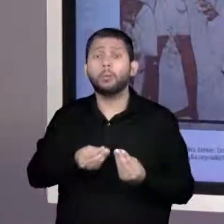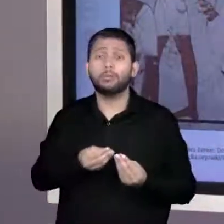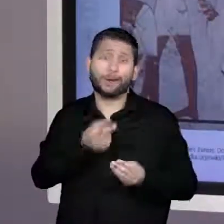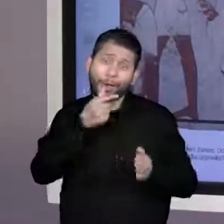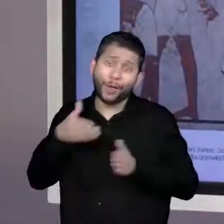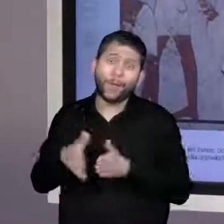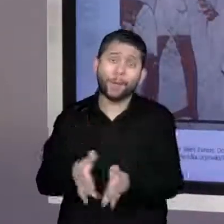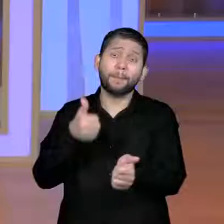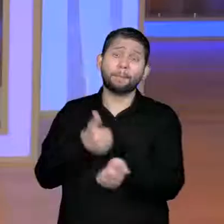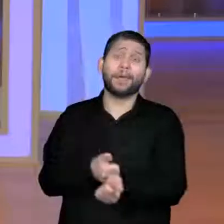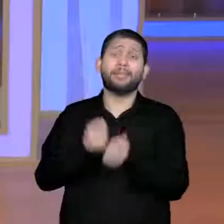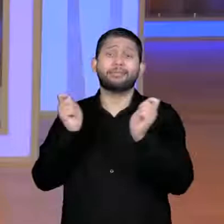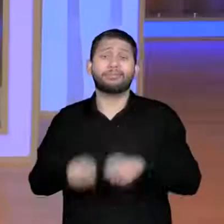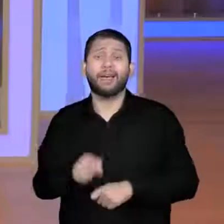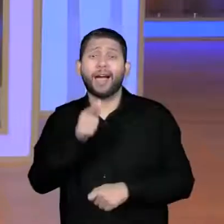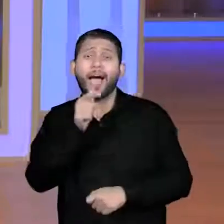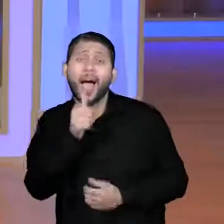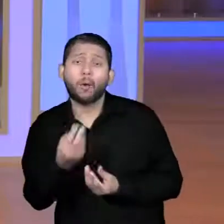finalzinho da nossa aula.